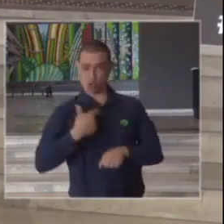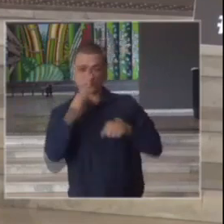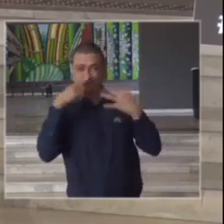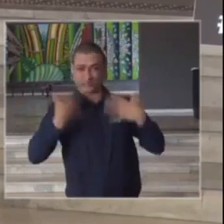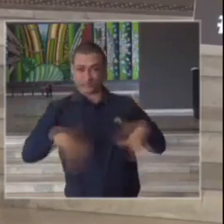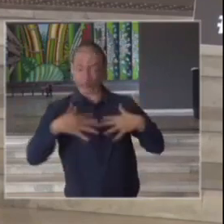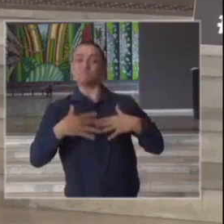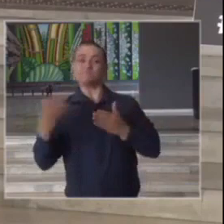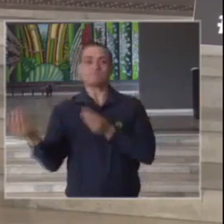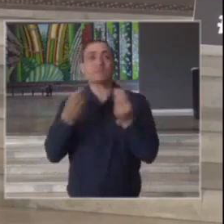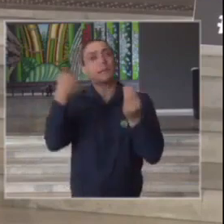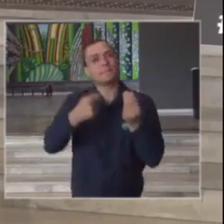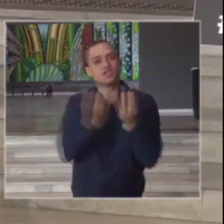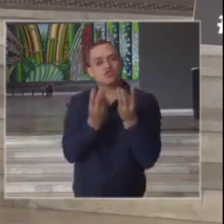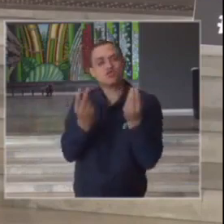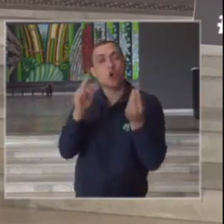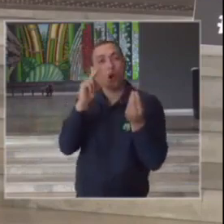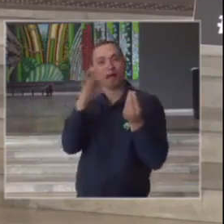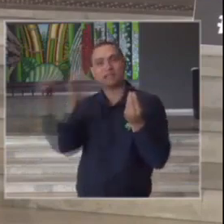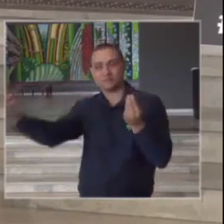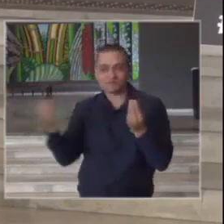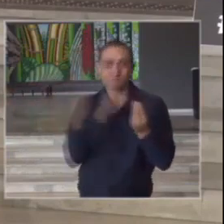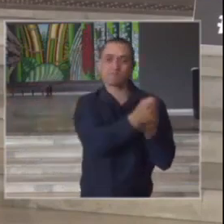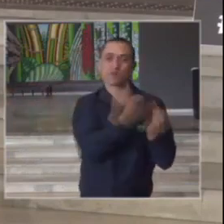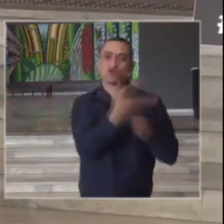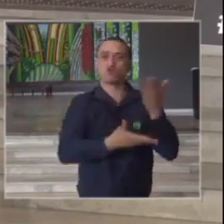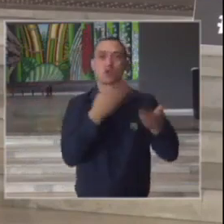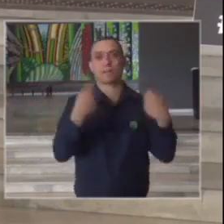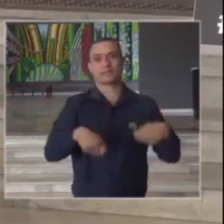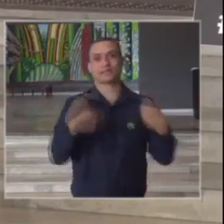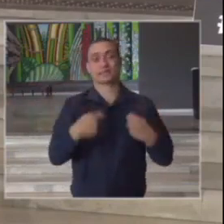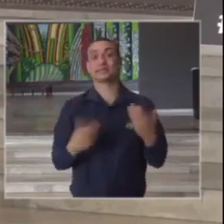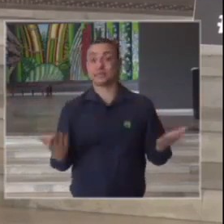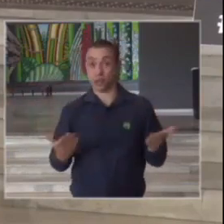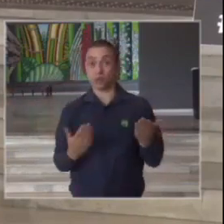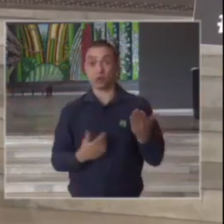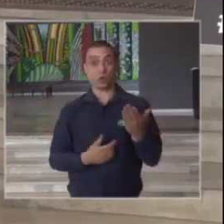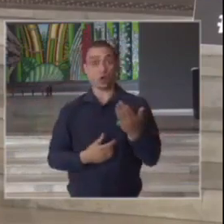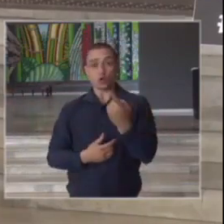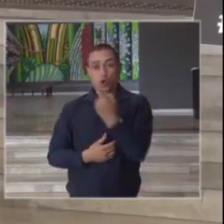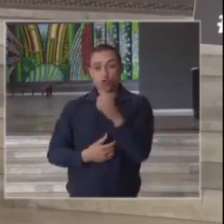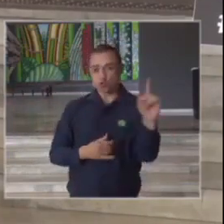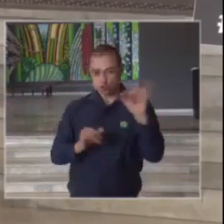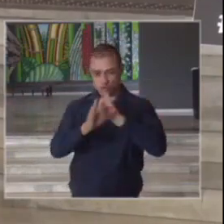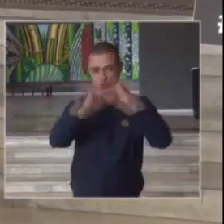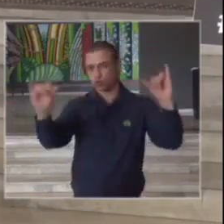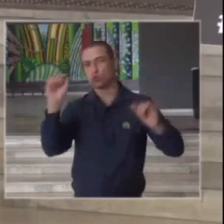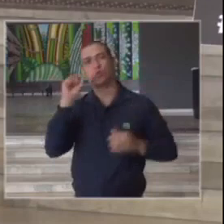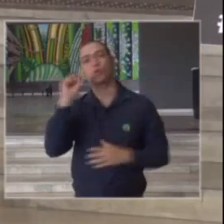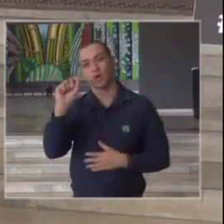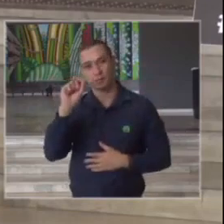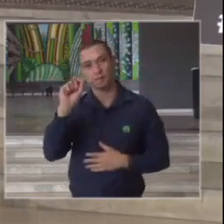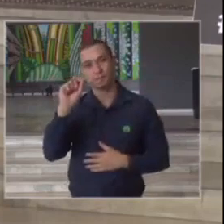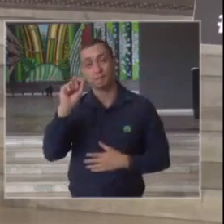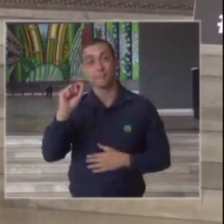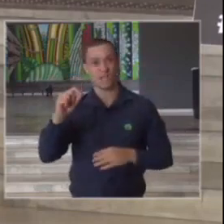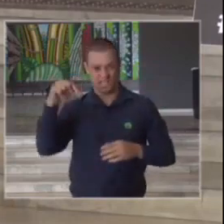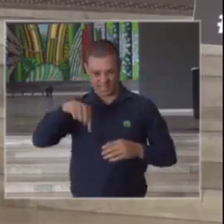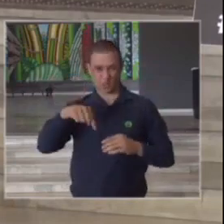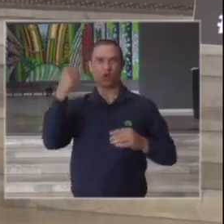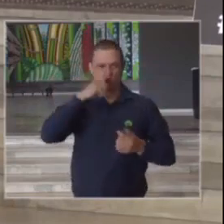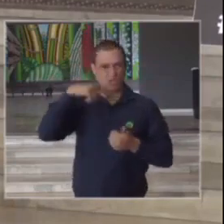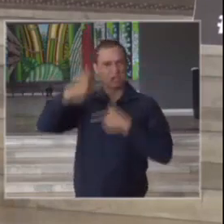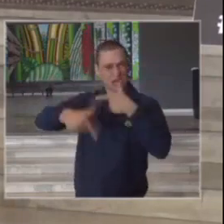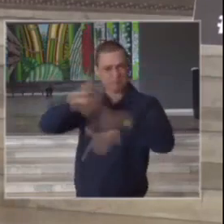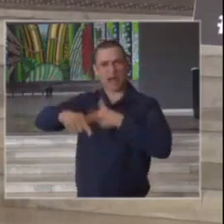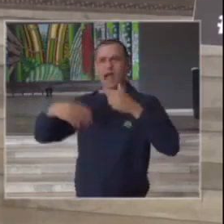qualidade do Hospital das Clínicas e antes de terminar eu queria só dizer que tudo isso